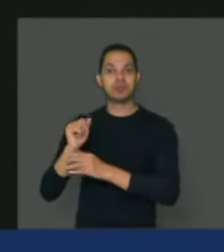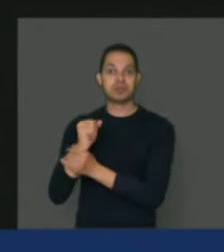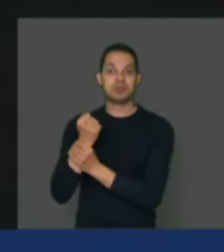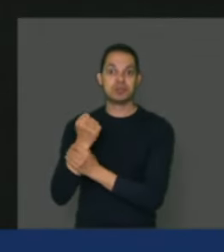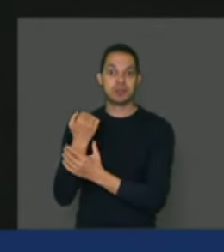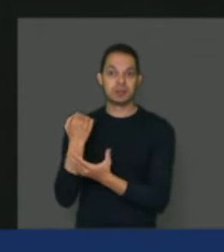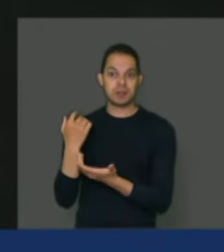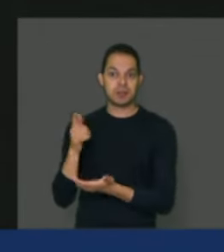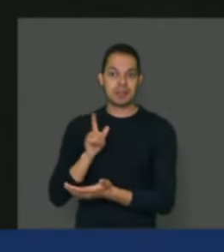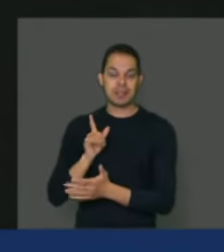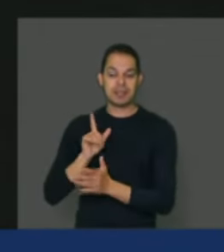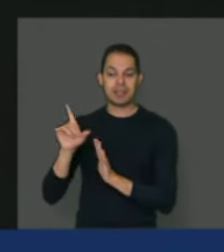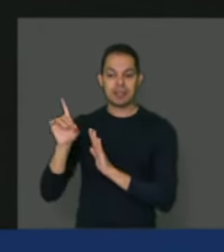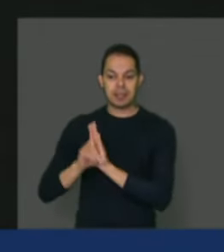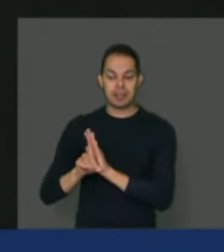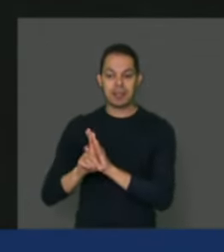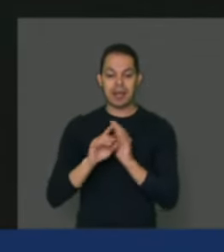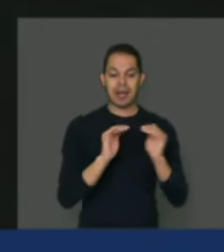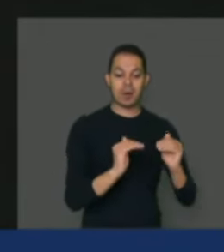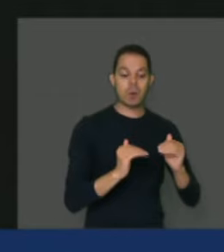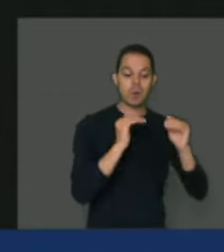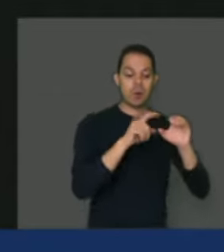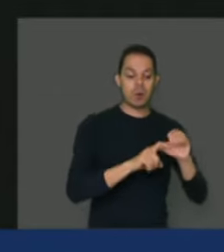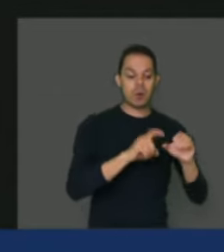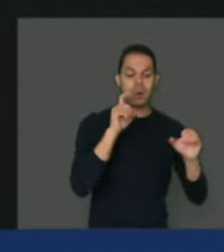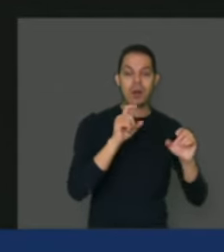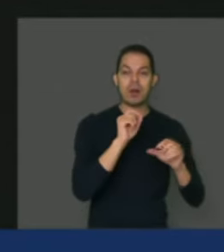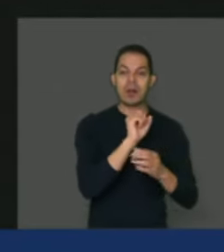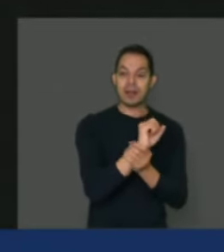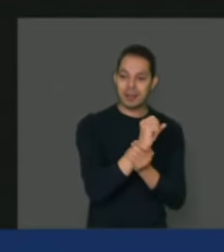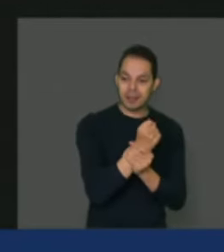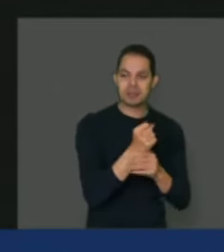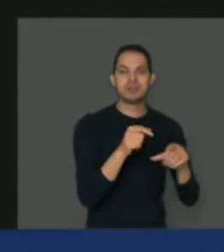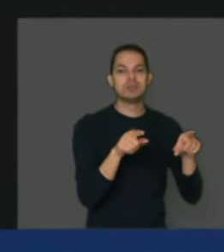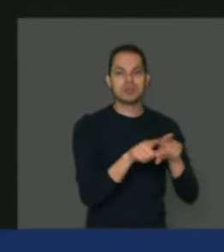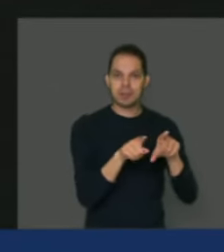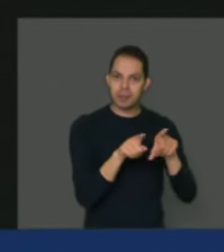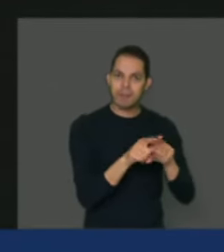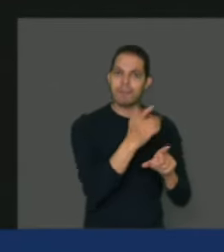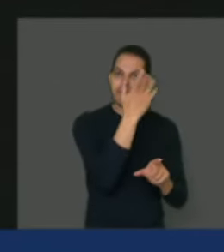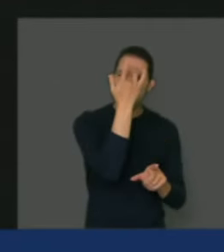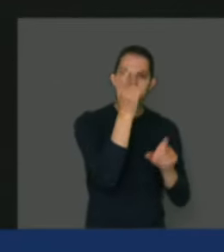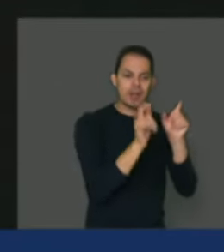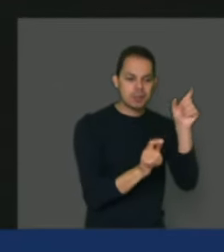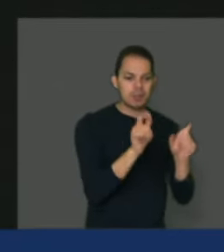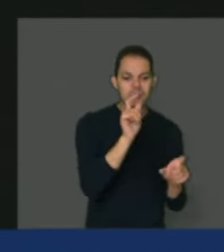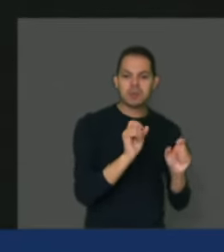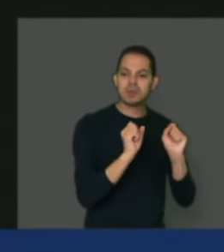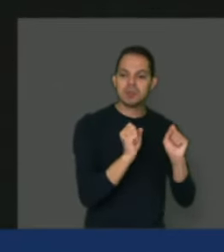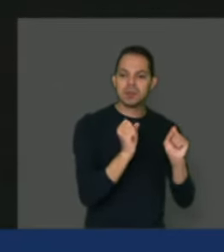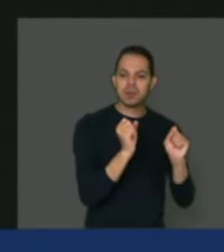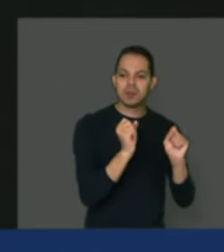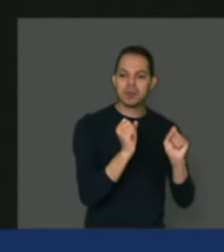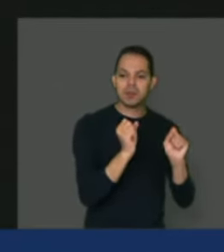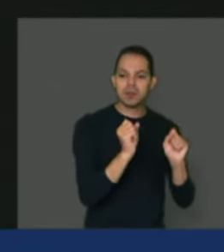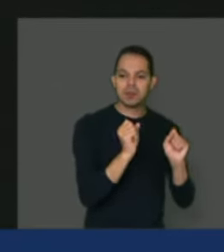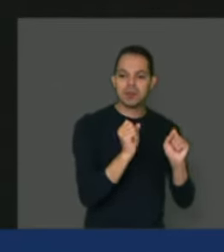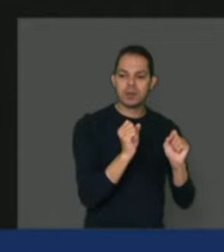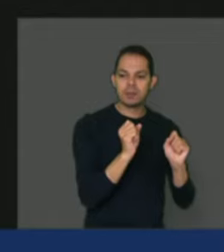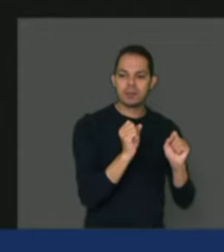soberania alimentar diz respeito também à garantia de que as pessoas podem ser...